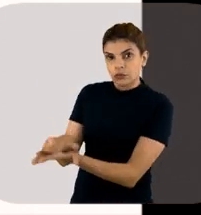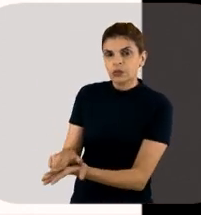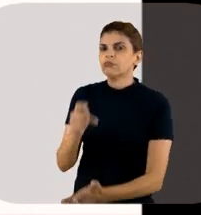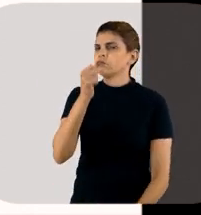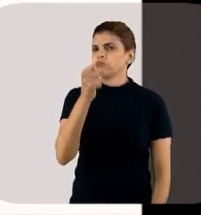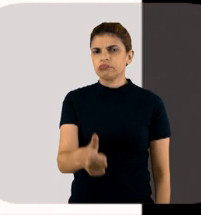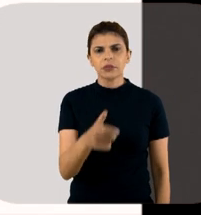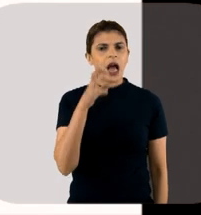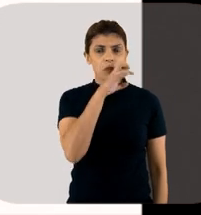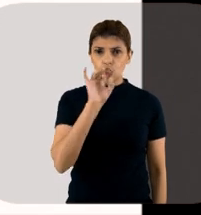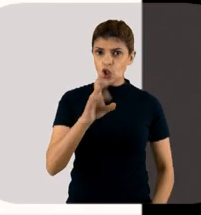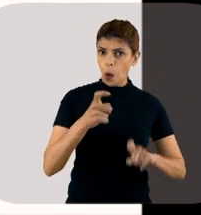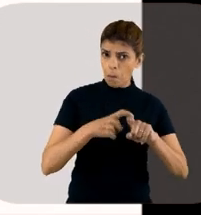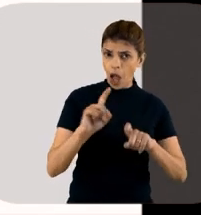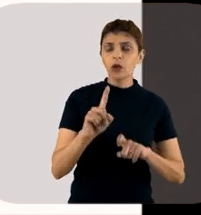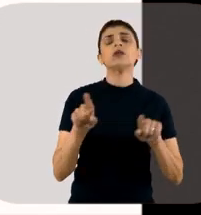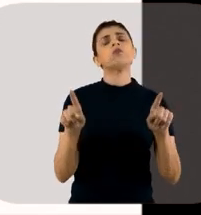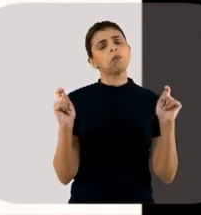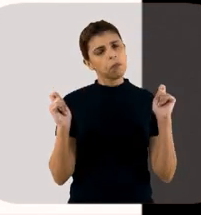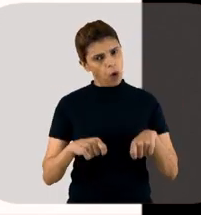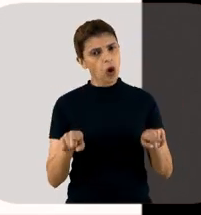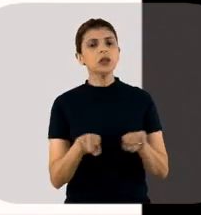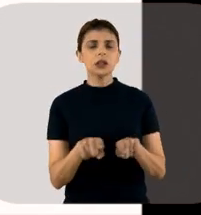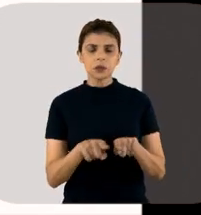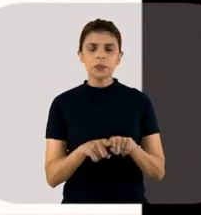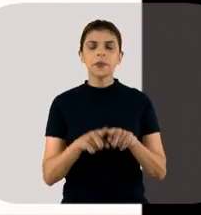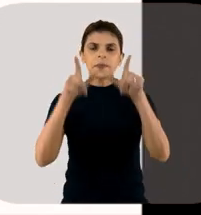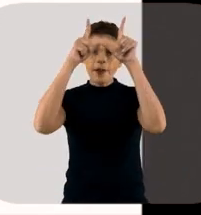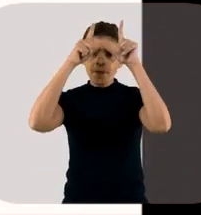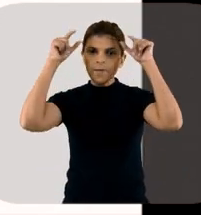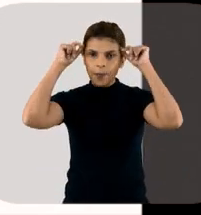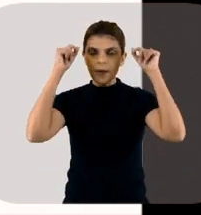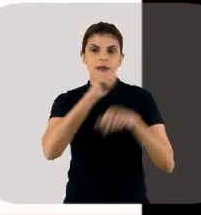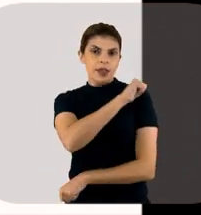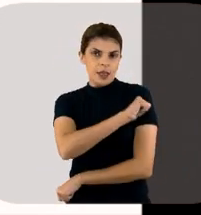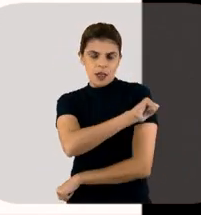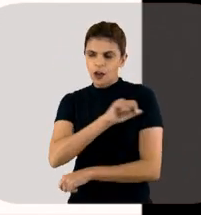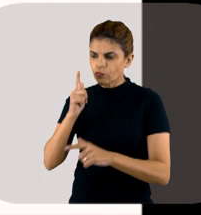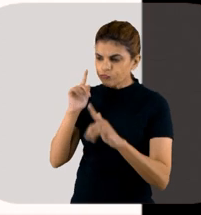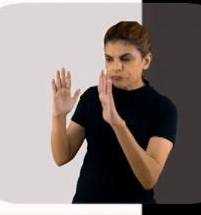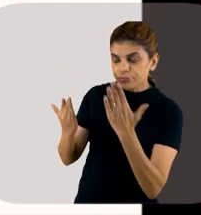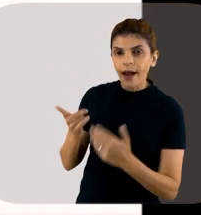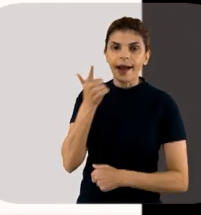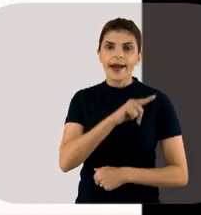maneira rápida, não só por médico, mas também por enfermeiro, e com isso a gente